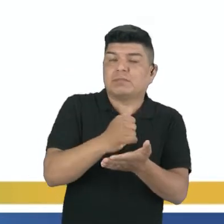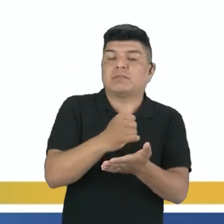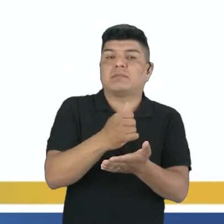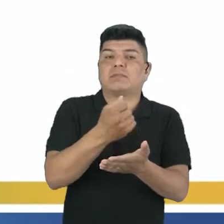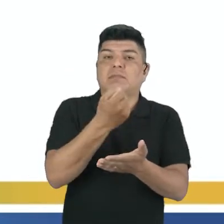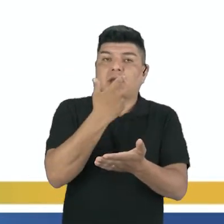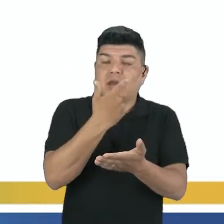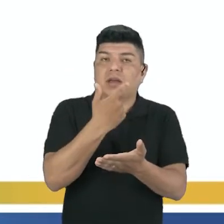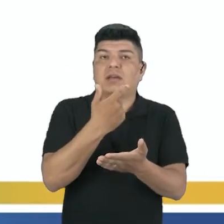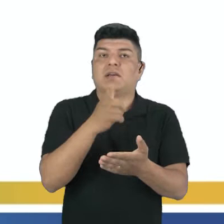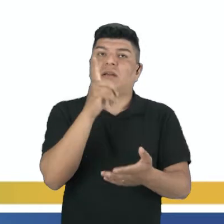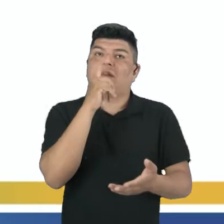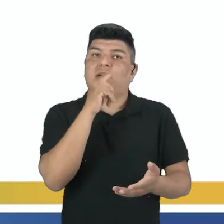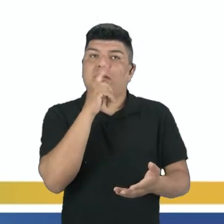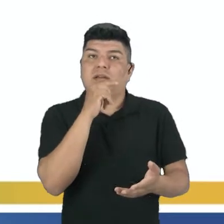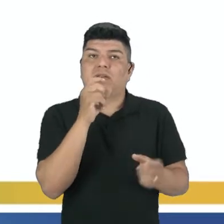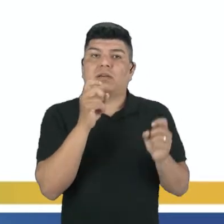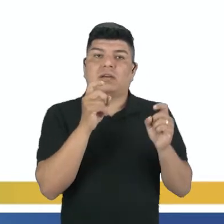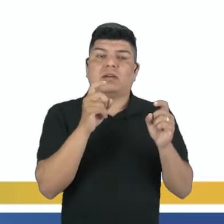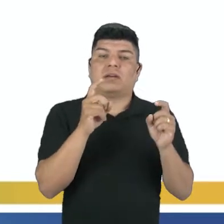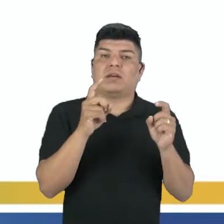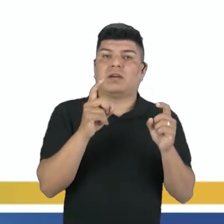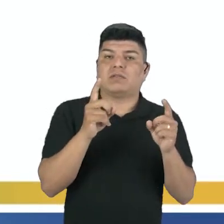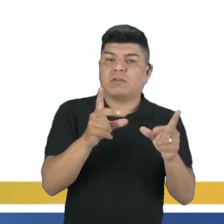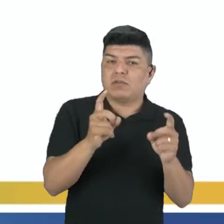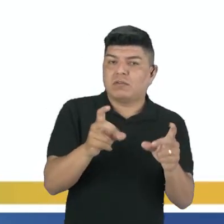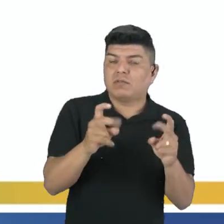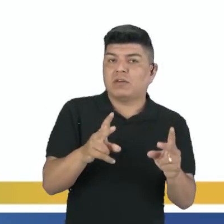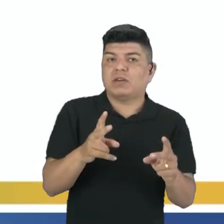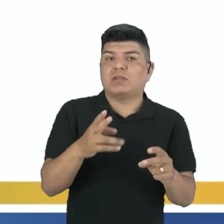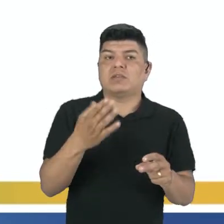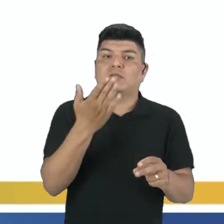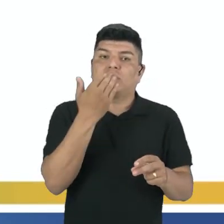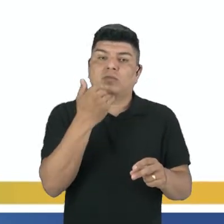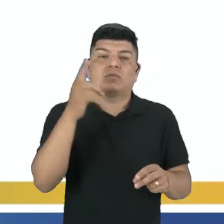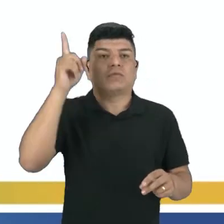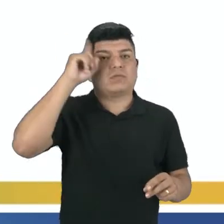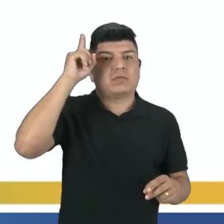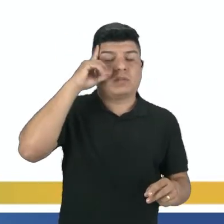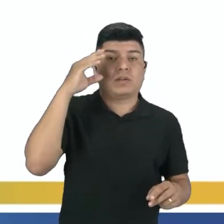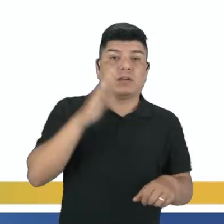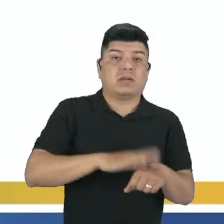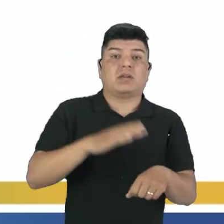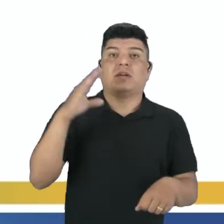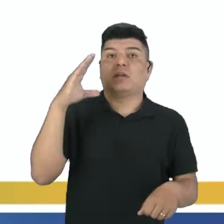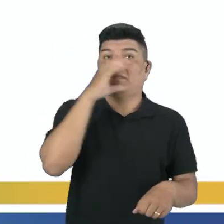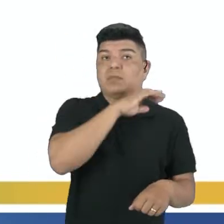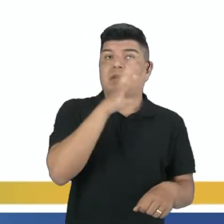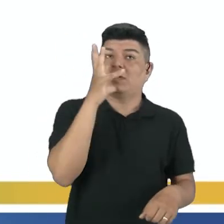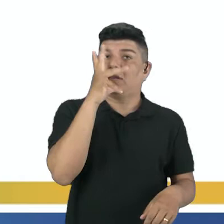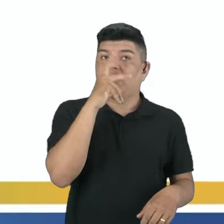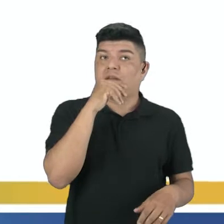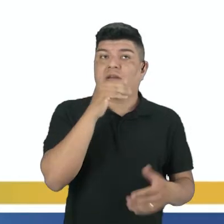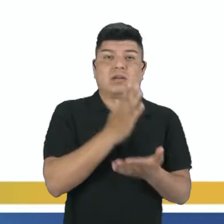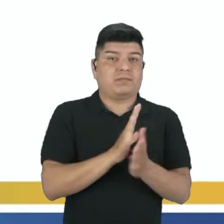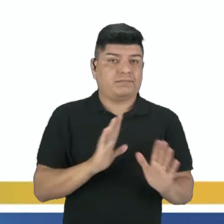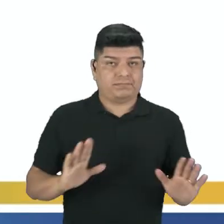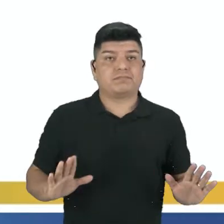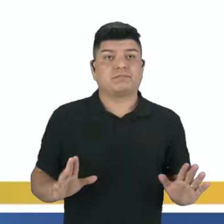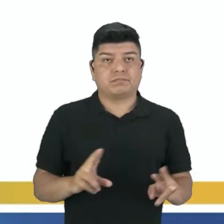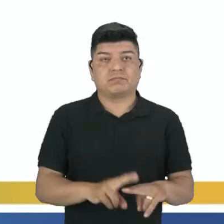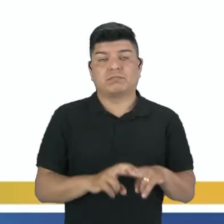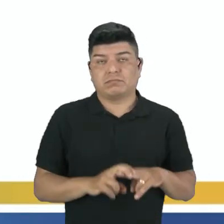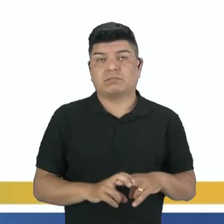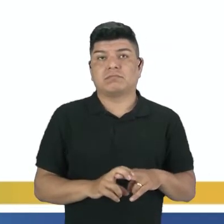vende água, que vende essas coisas que o consumo do dia a dia é um consumo mais rápido, com uma pequena durabilidade. São chamadas de